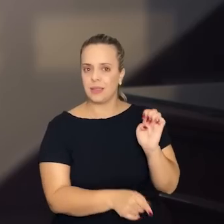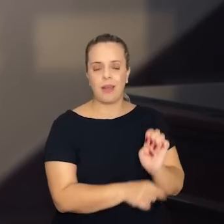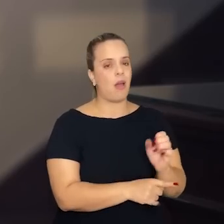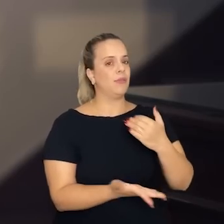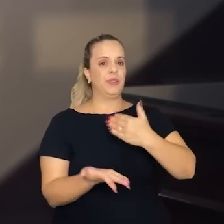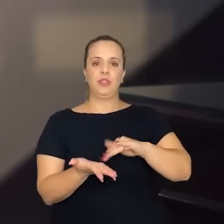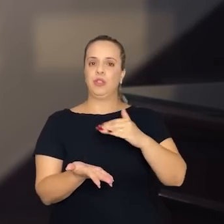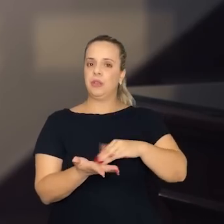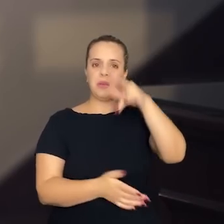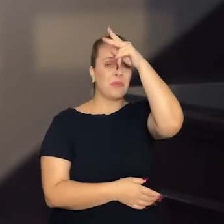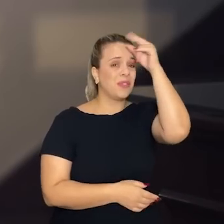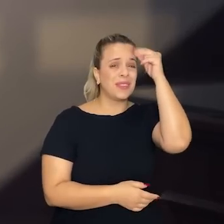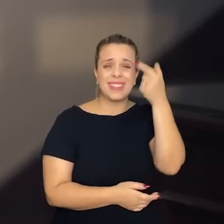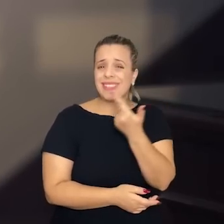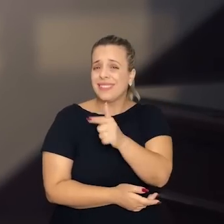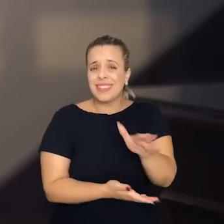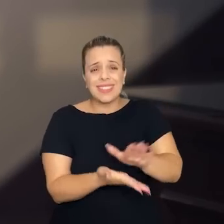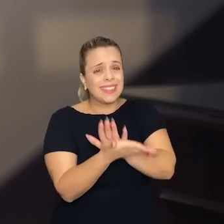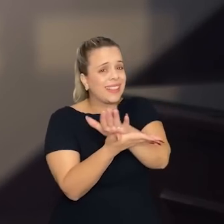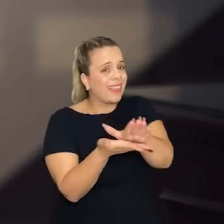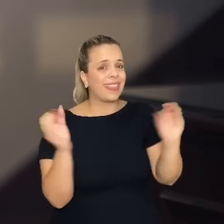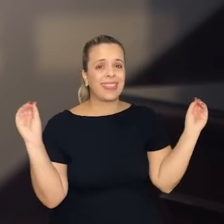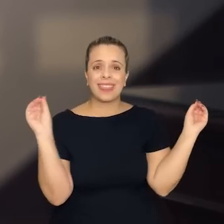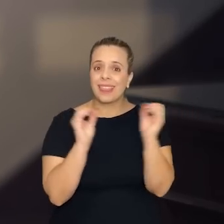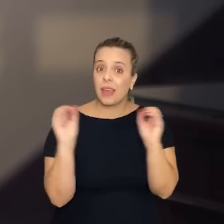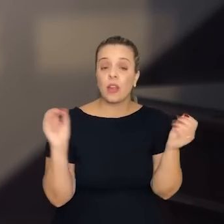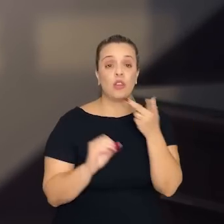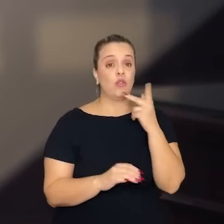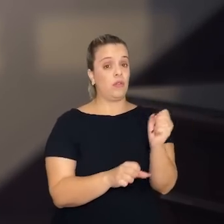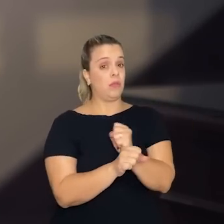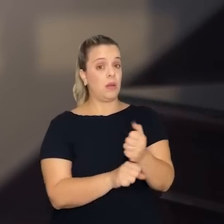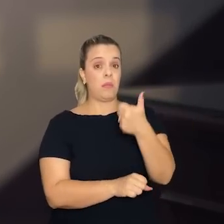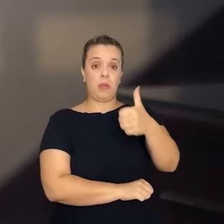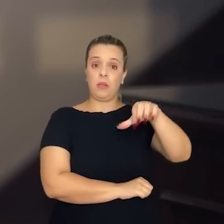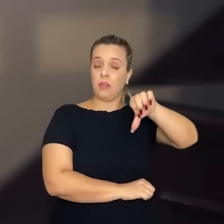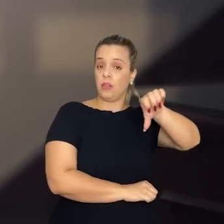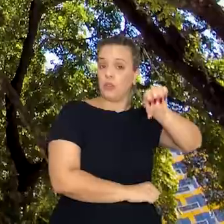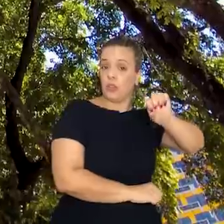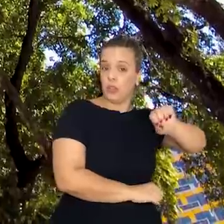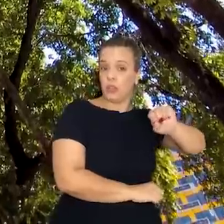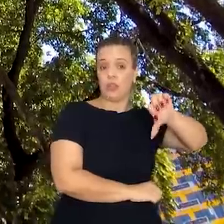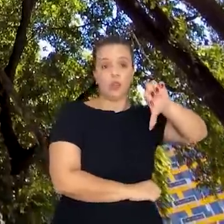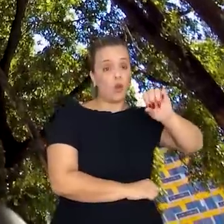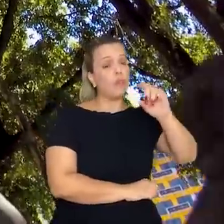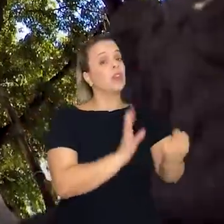municipal. Nós não tínhamos nada. Estou falando em 89, quando o Mochilum foi fundado.